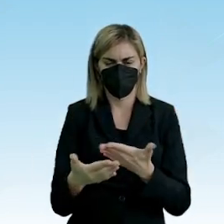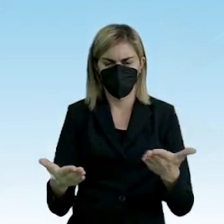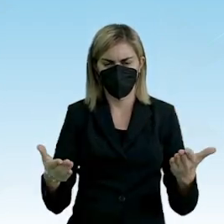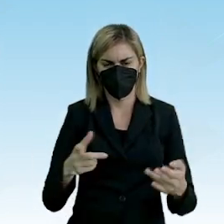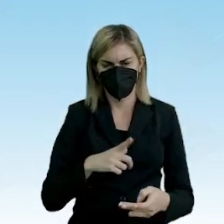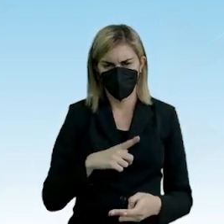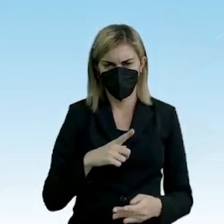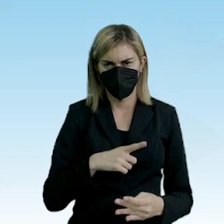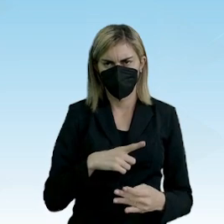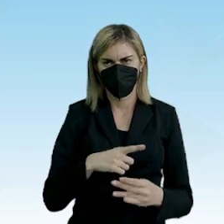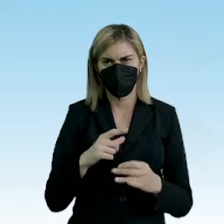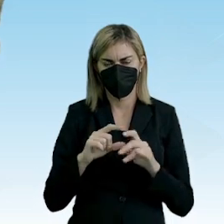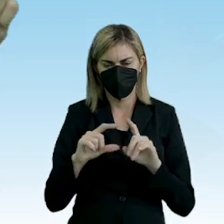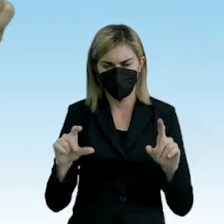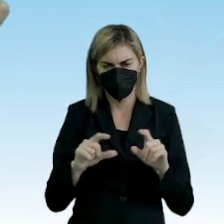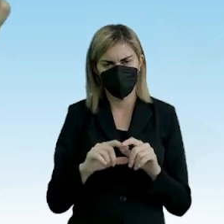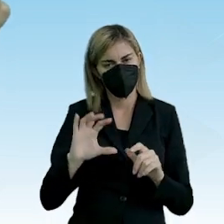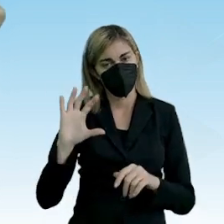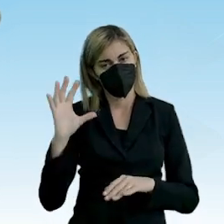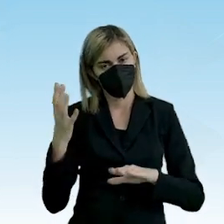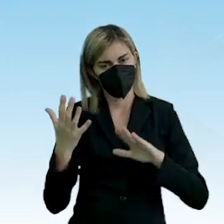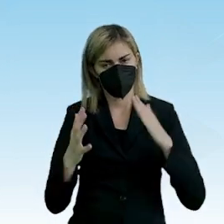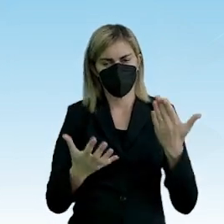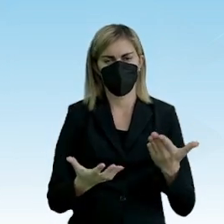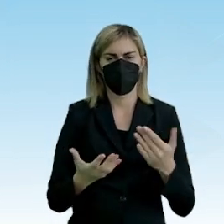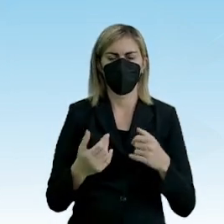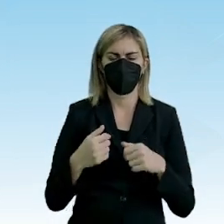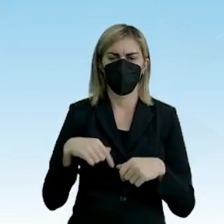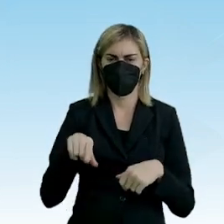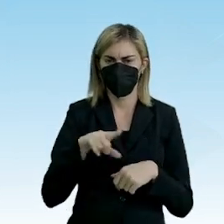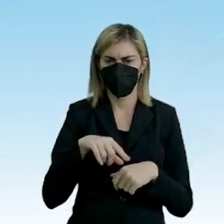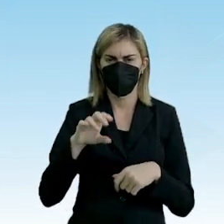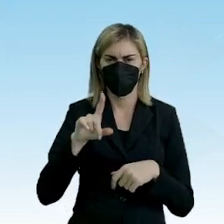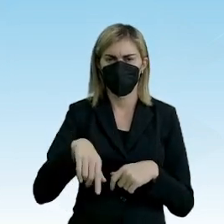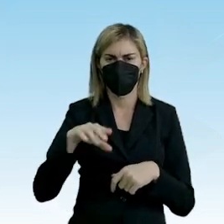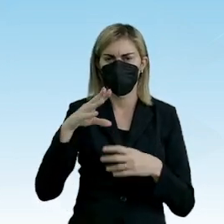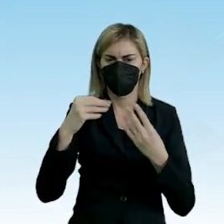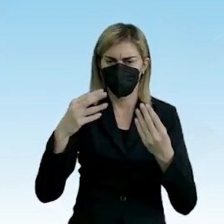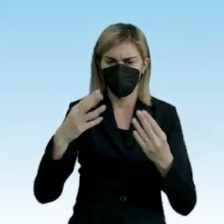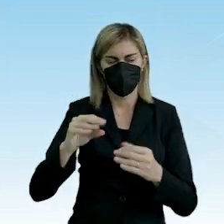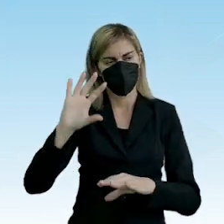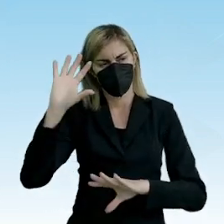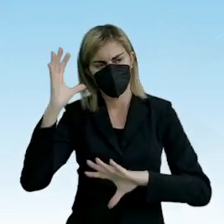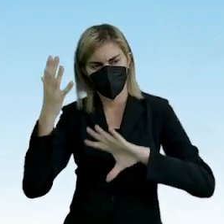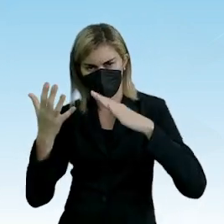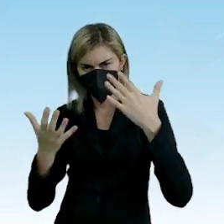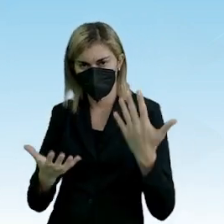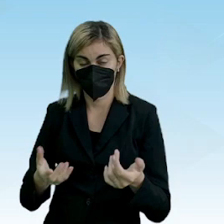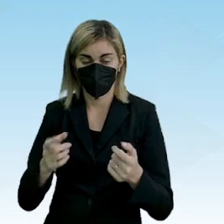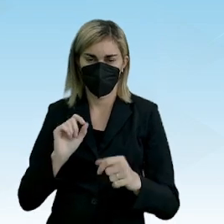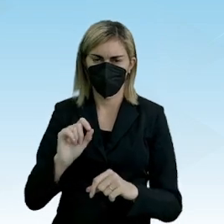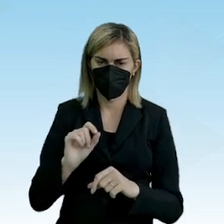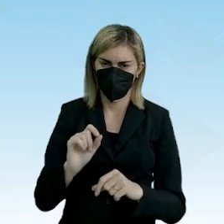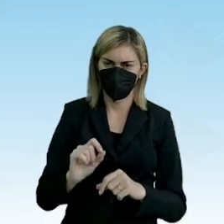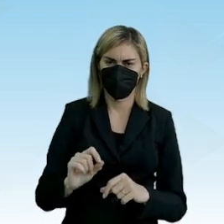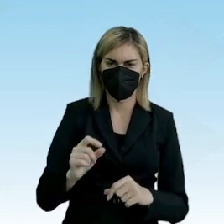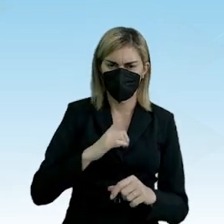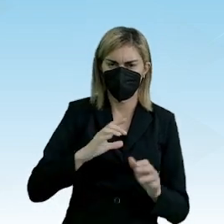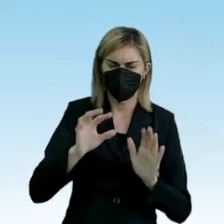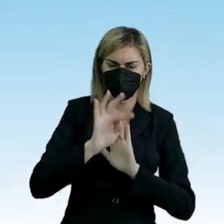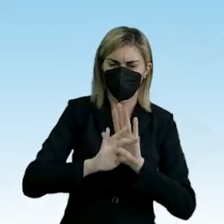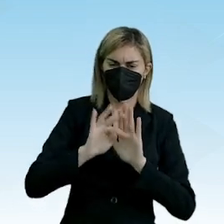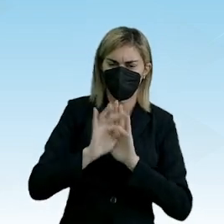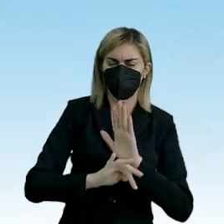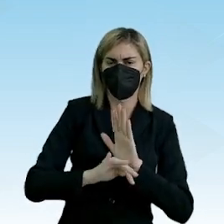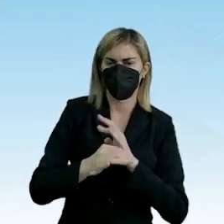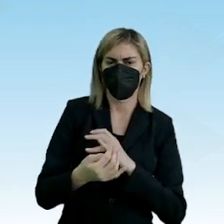temos, é bastante provável, certo? Esse é bastante provável que há no texto, esse